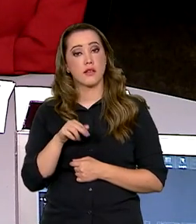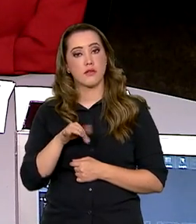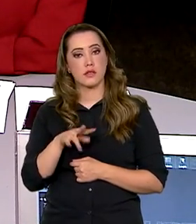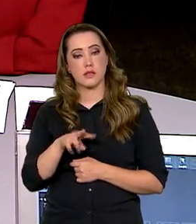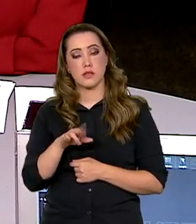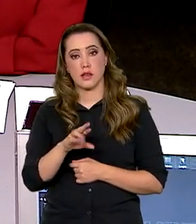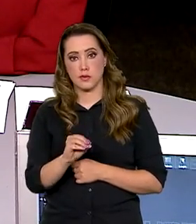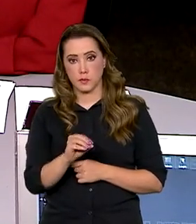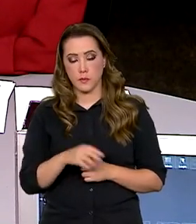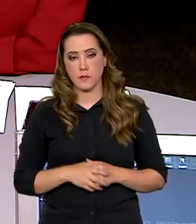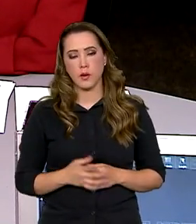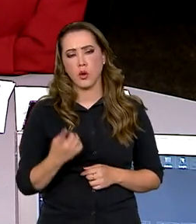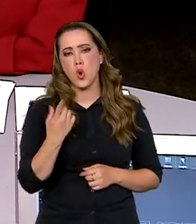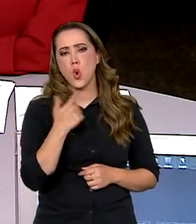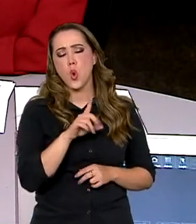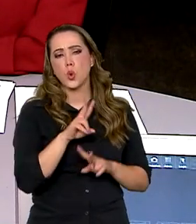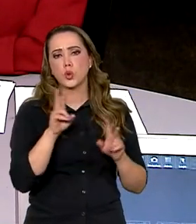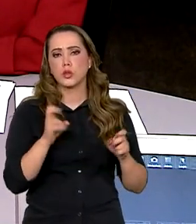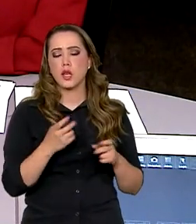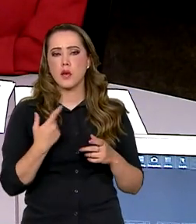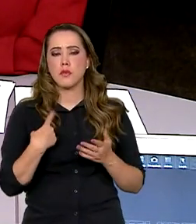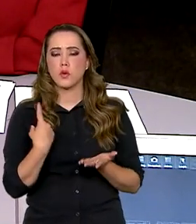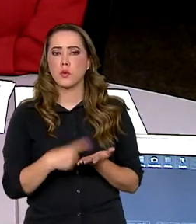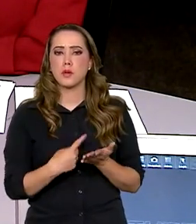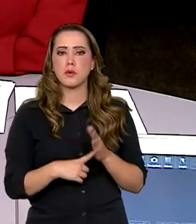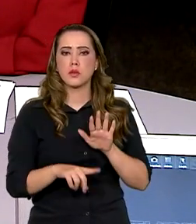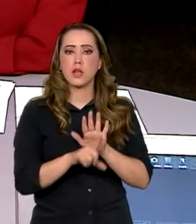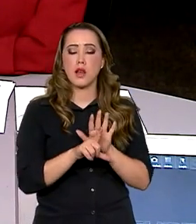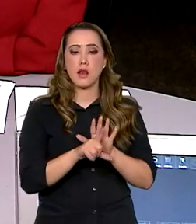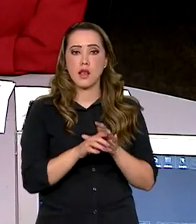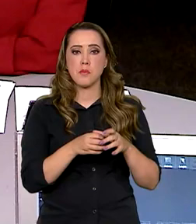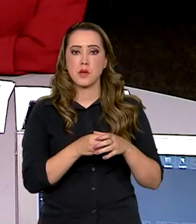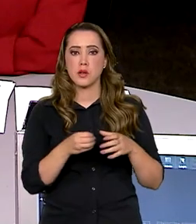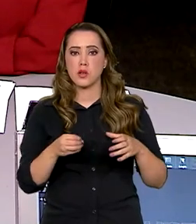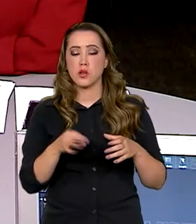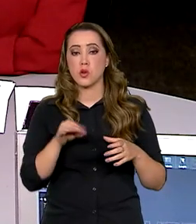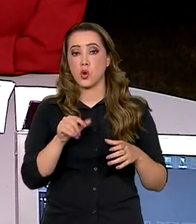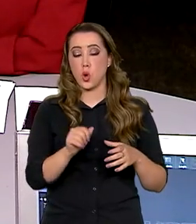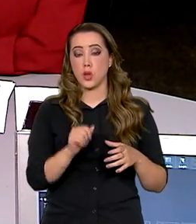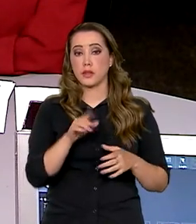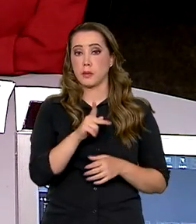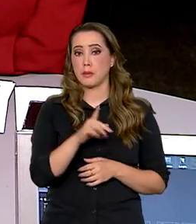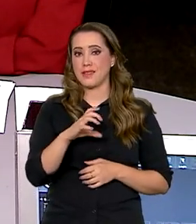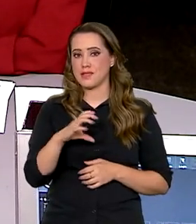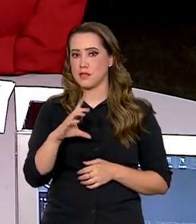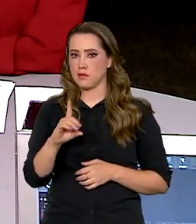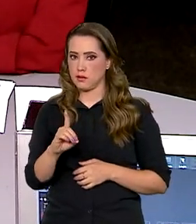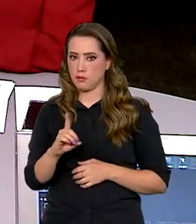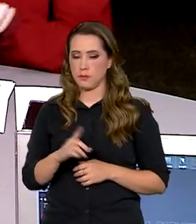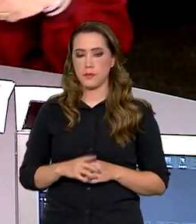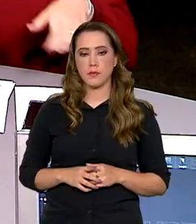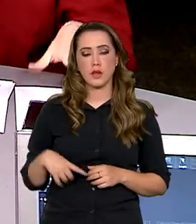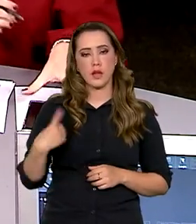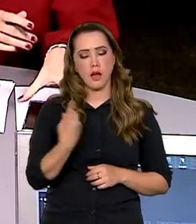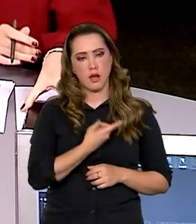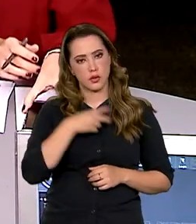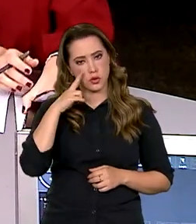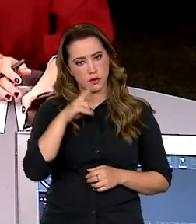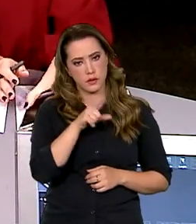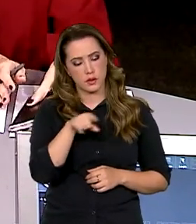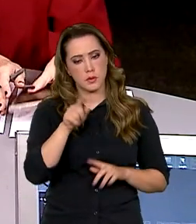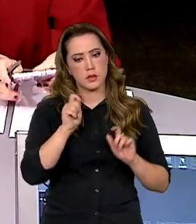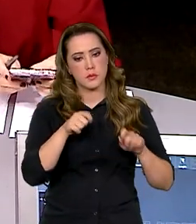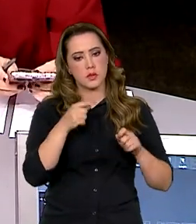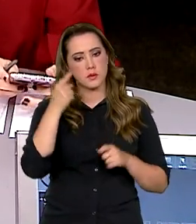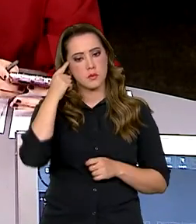o cumprimento da lei, que reserva vagas no mercado de trabalho para pessoas com deficiência. Estamos olhando também se